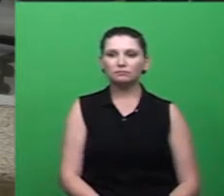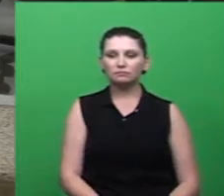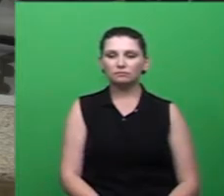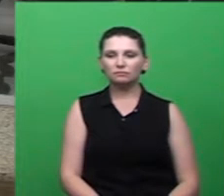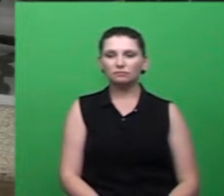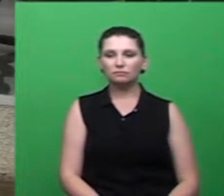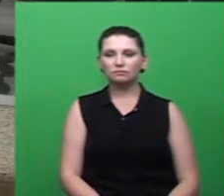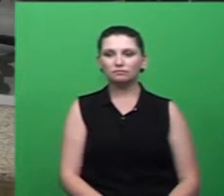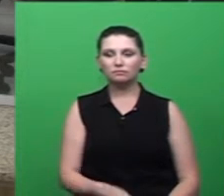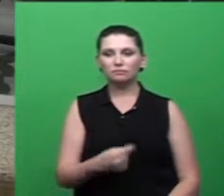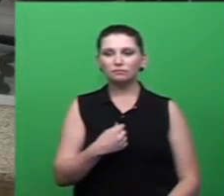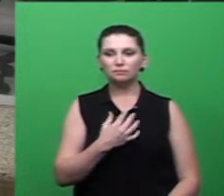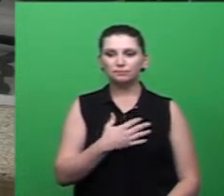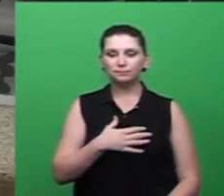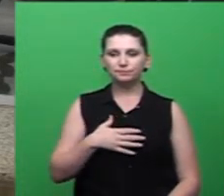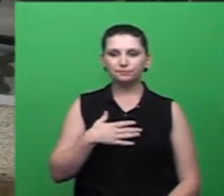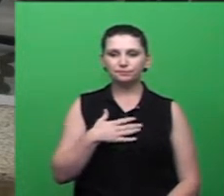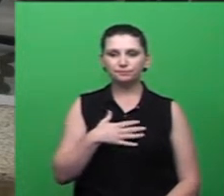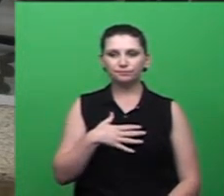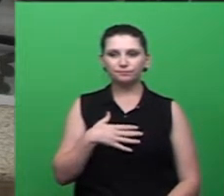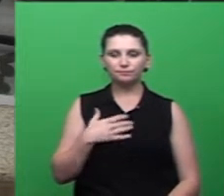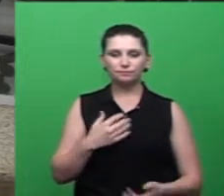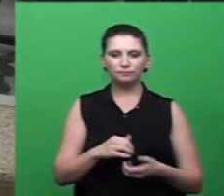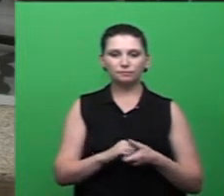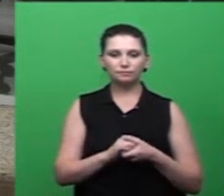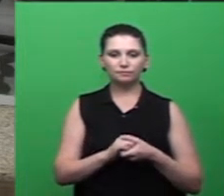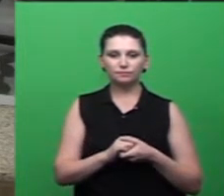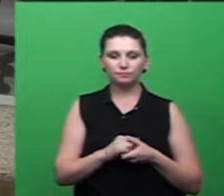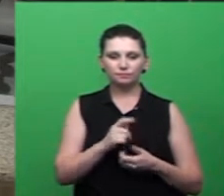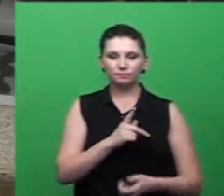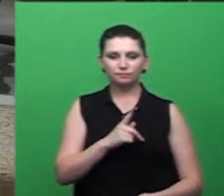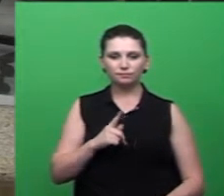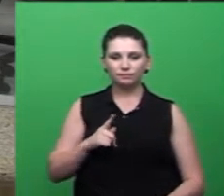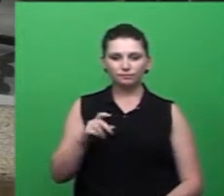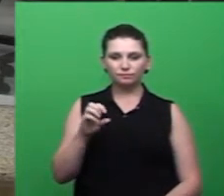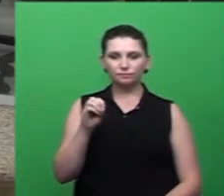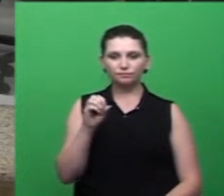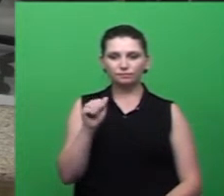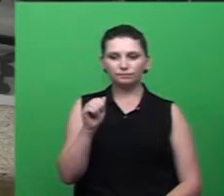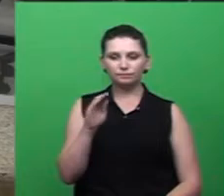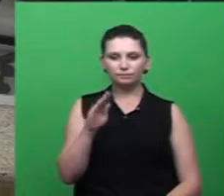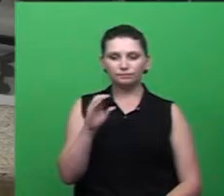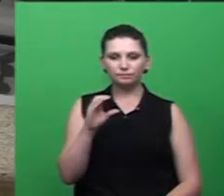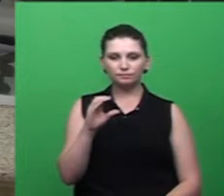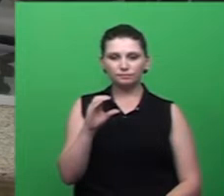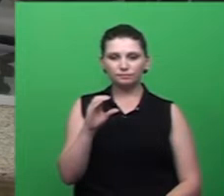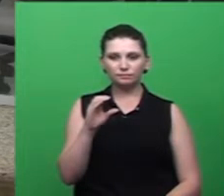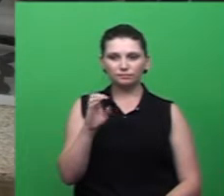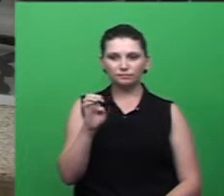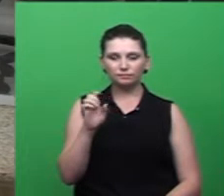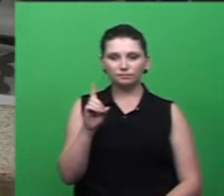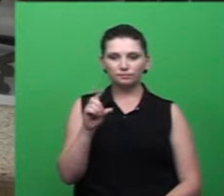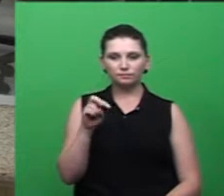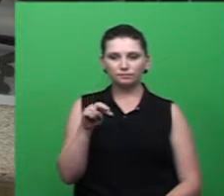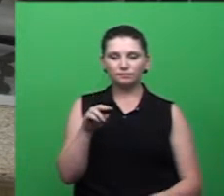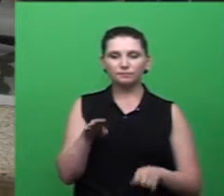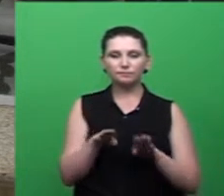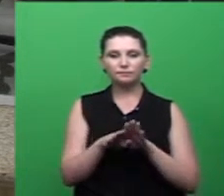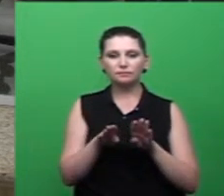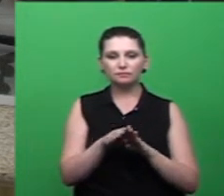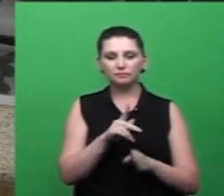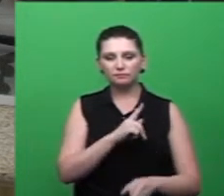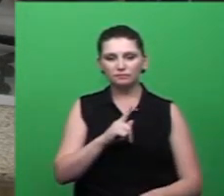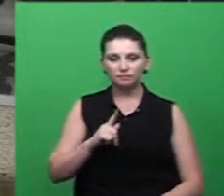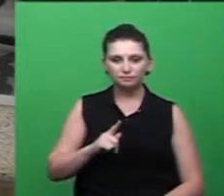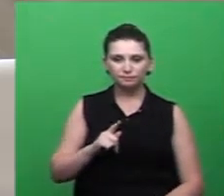Eu gostaria aqui de saudar o presidente do ABC, o Edson Paiol, e também o presidente do bairro Ana Maria,